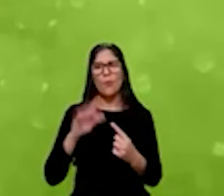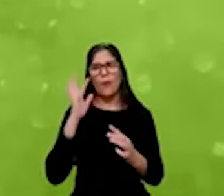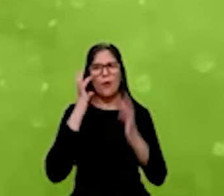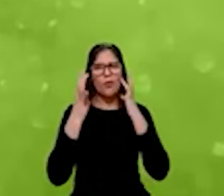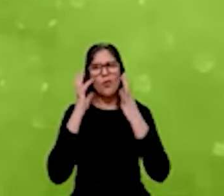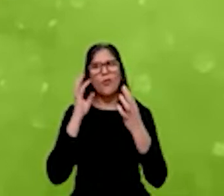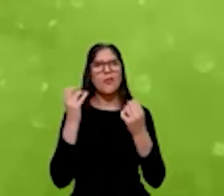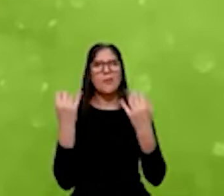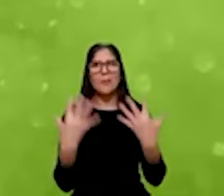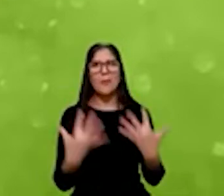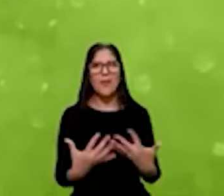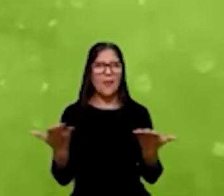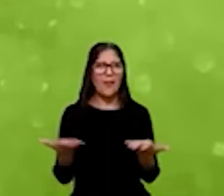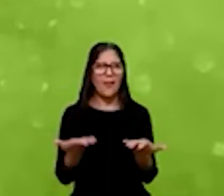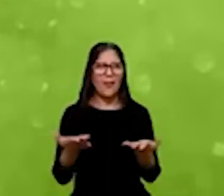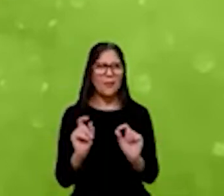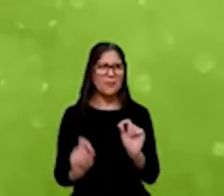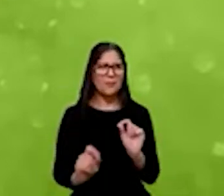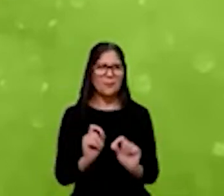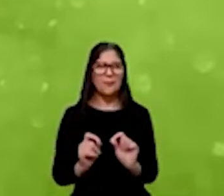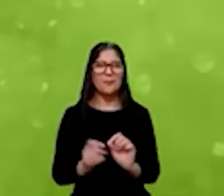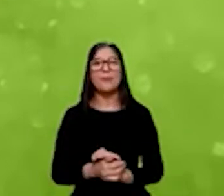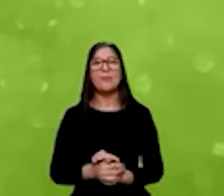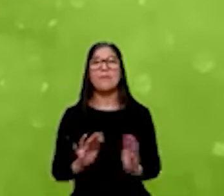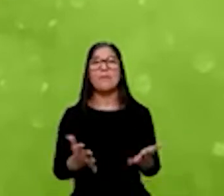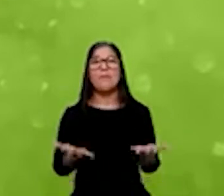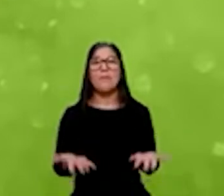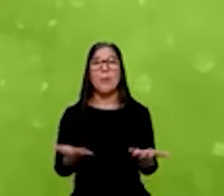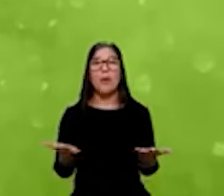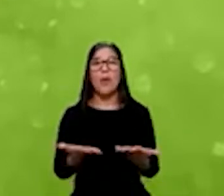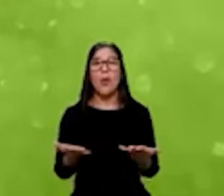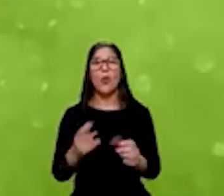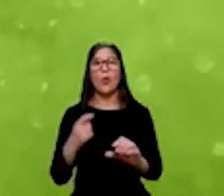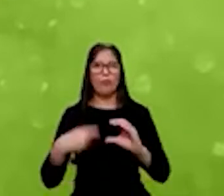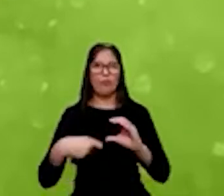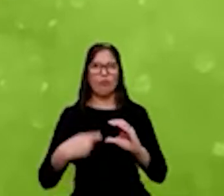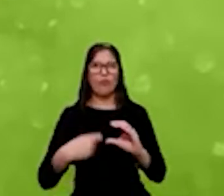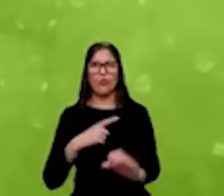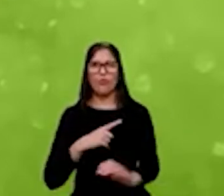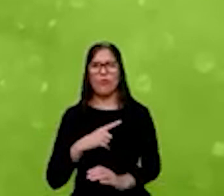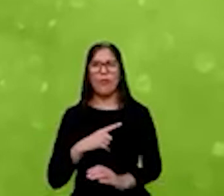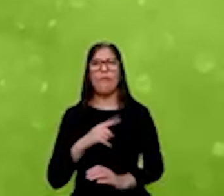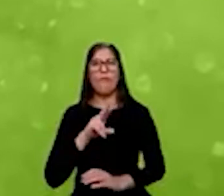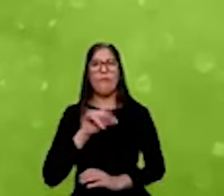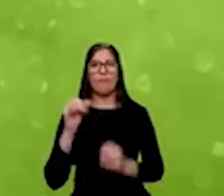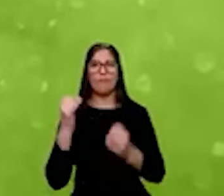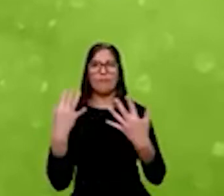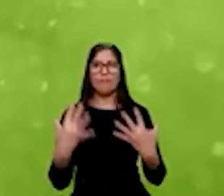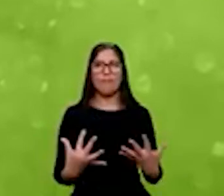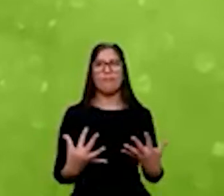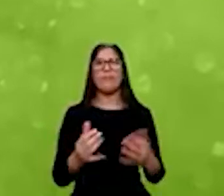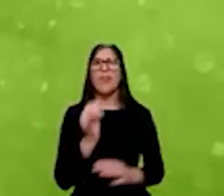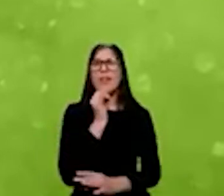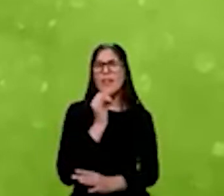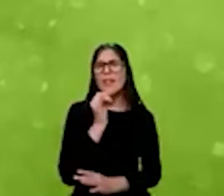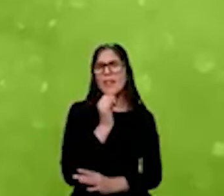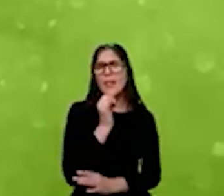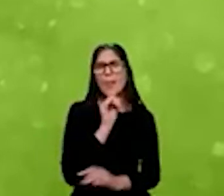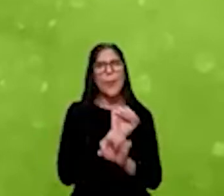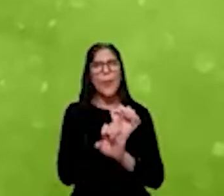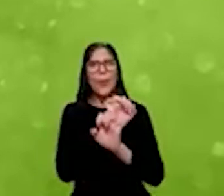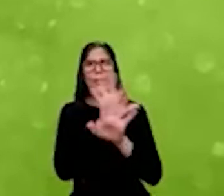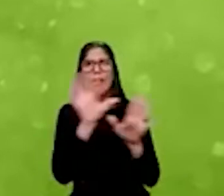falando. Então, para isso, eu gostaria de chamar um vídeo que vai exemplificar muito bem o tipo de